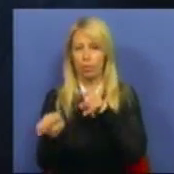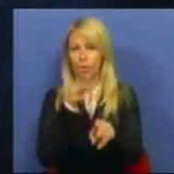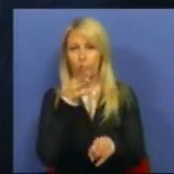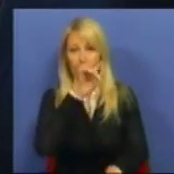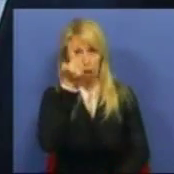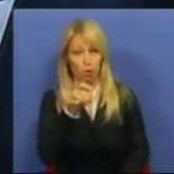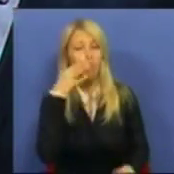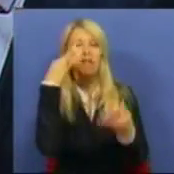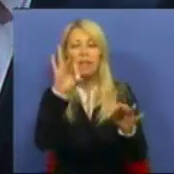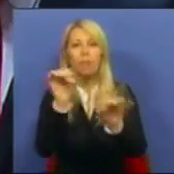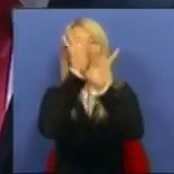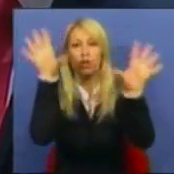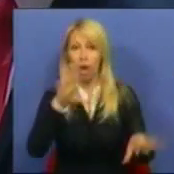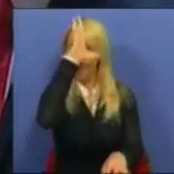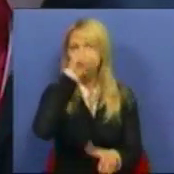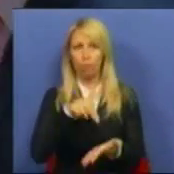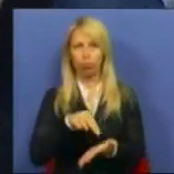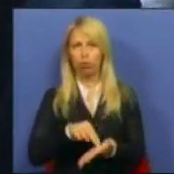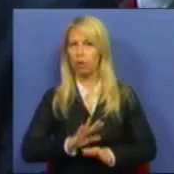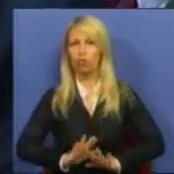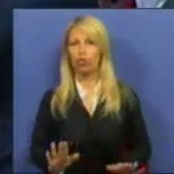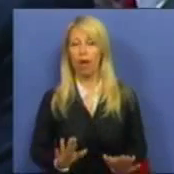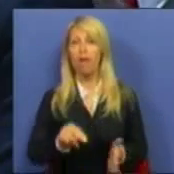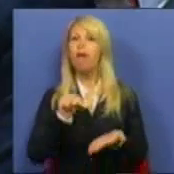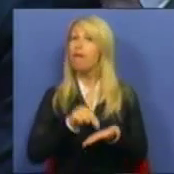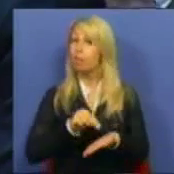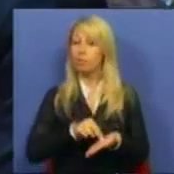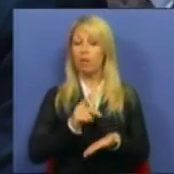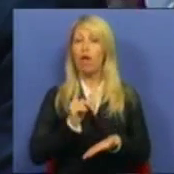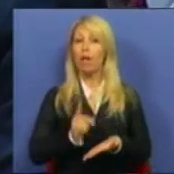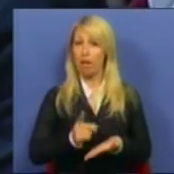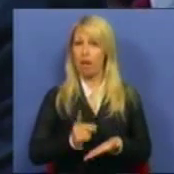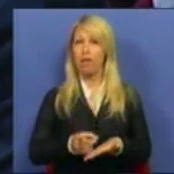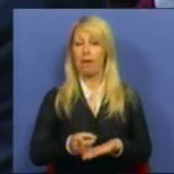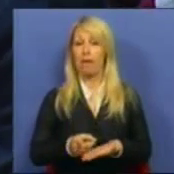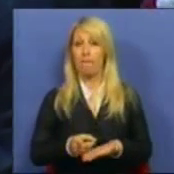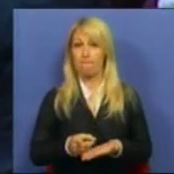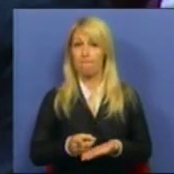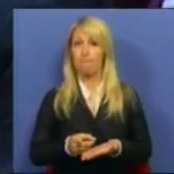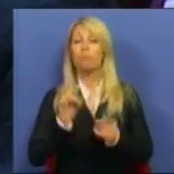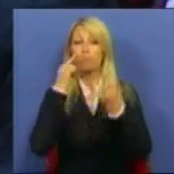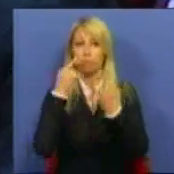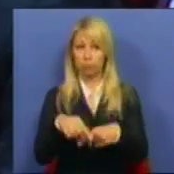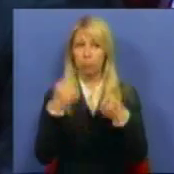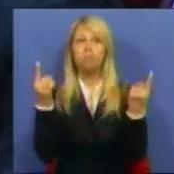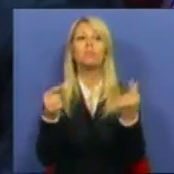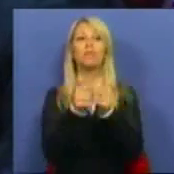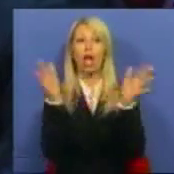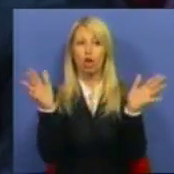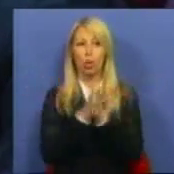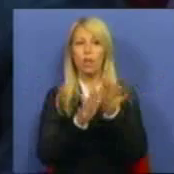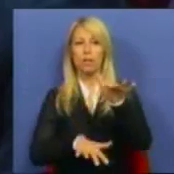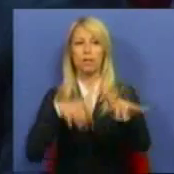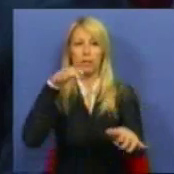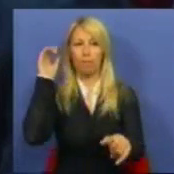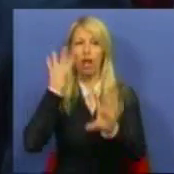O Estado tomou uma posição. Essa posição será expressa em todas as Assembleias